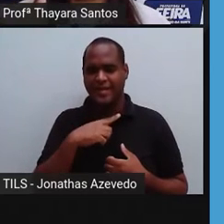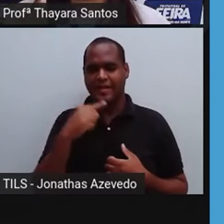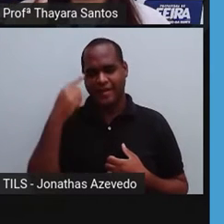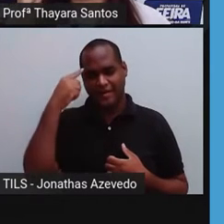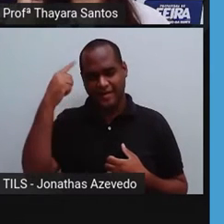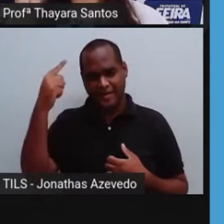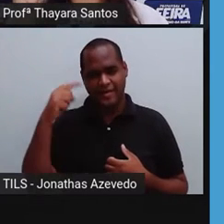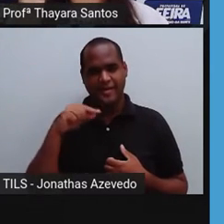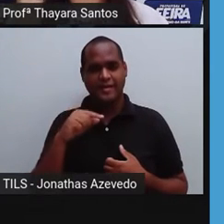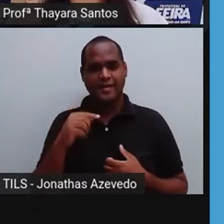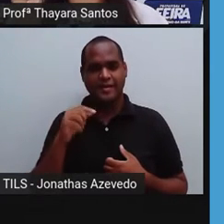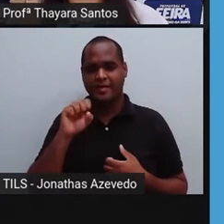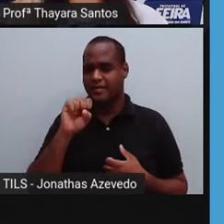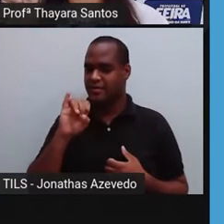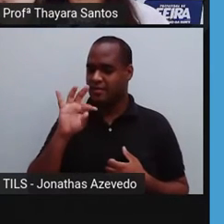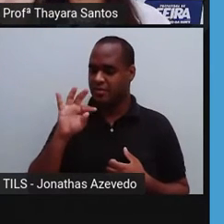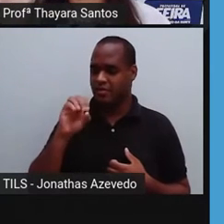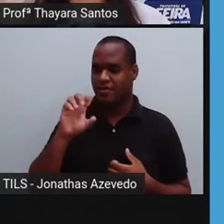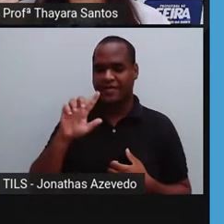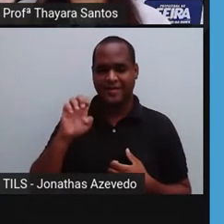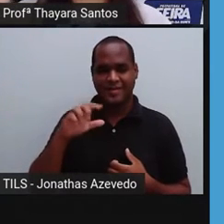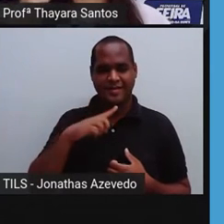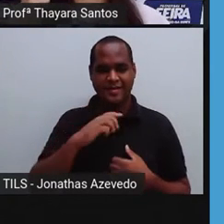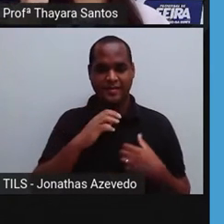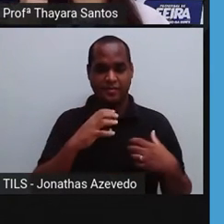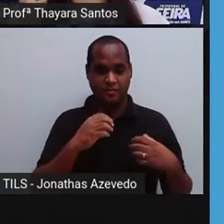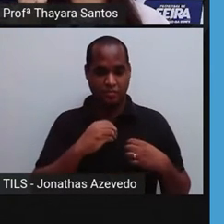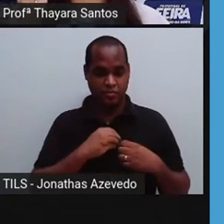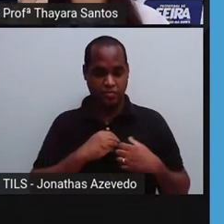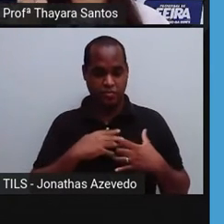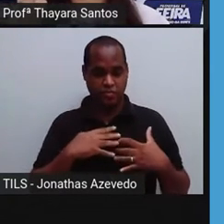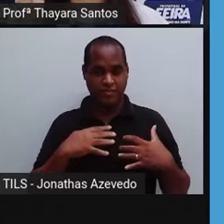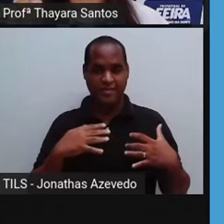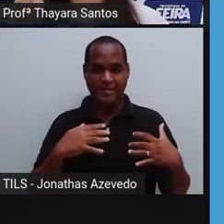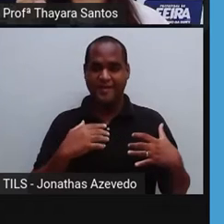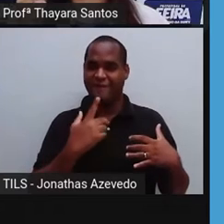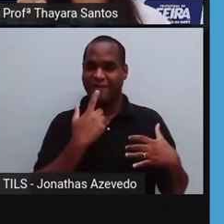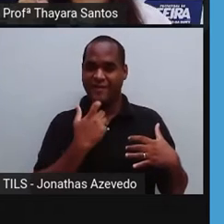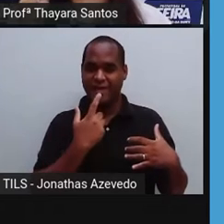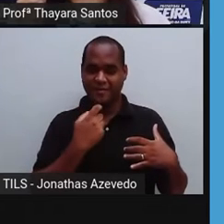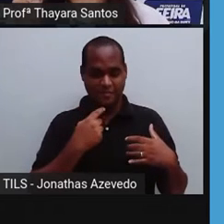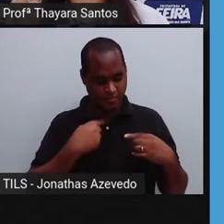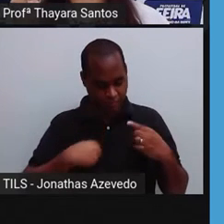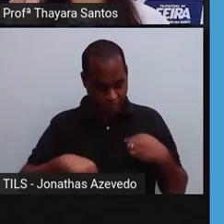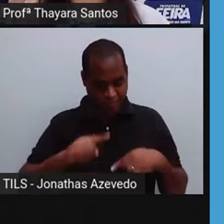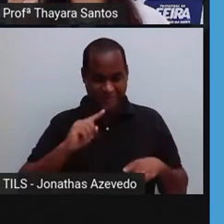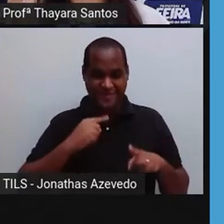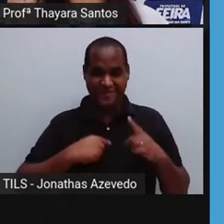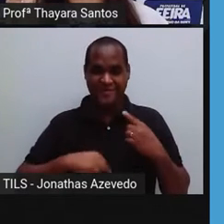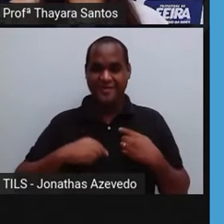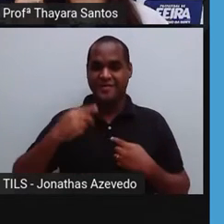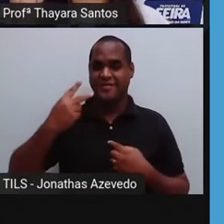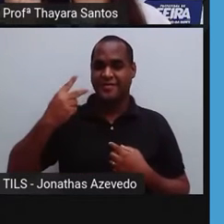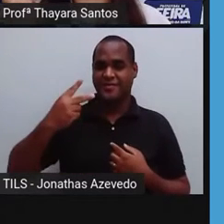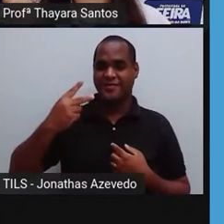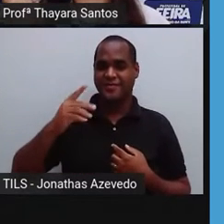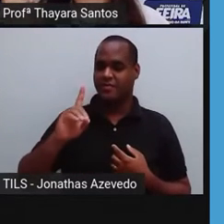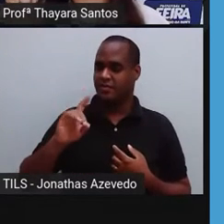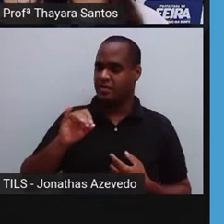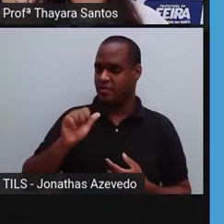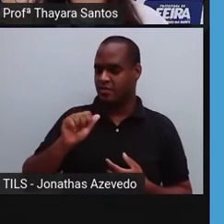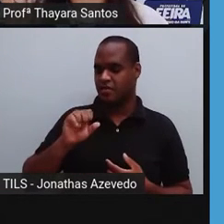de sístole, né, que é a contração do coração, ele expulsa o sangue de dentro dele. E tem um segundo movimento, que é o de